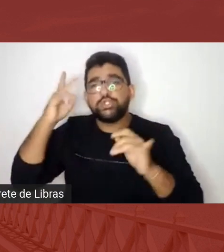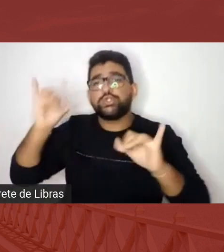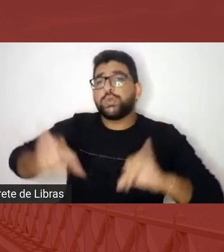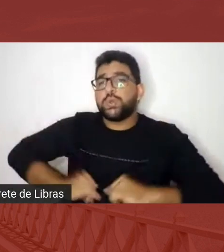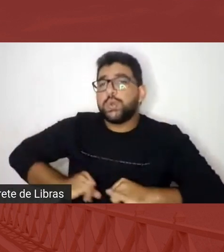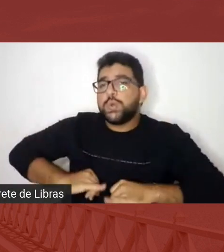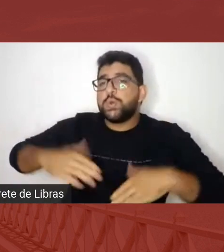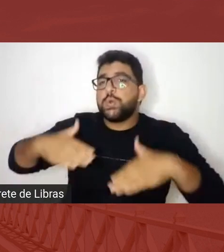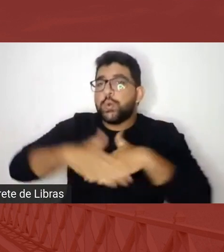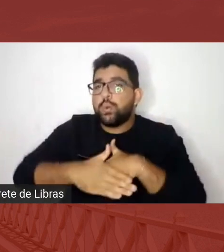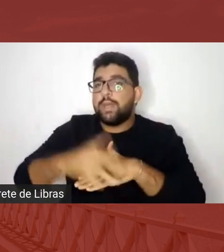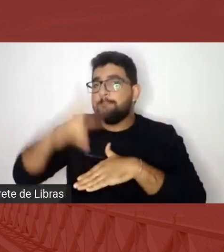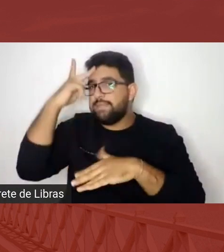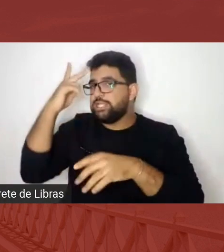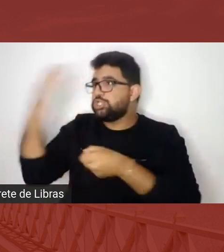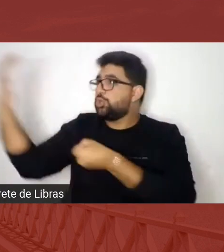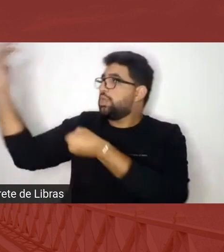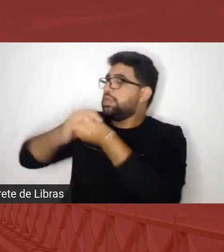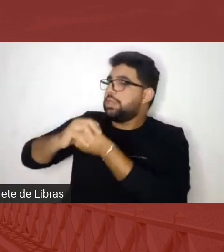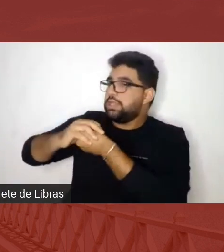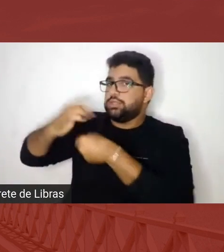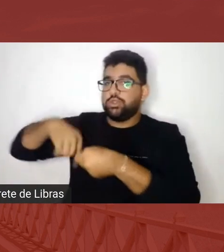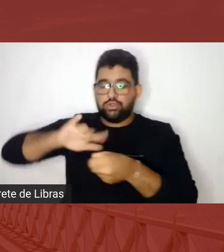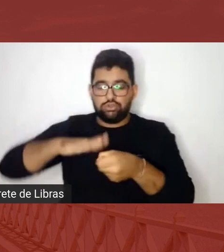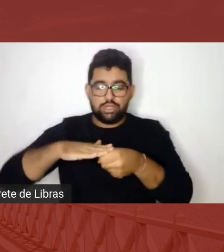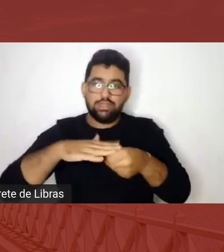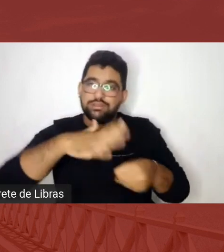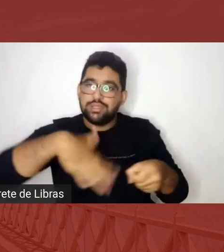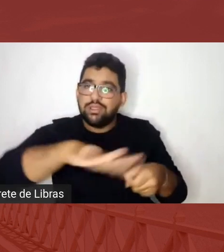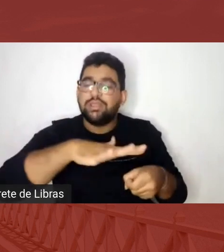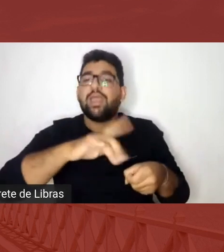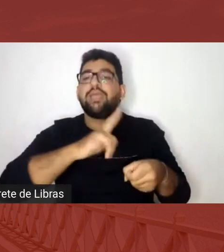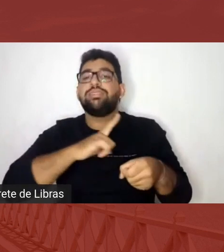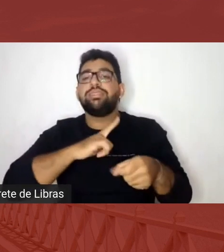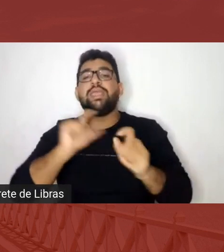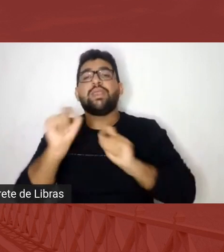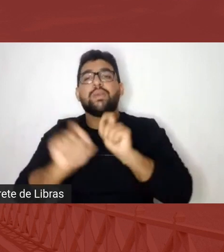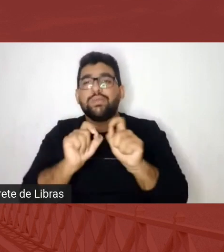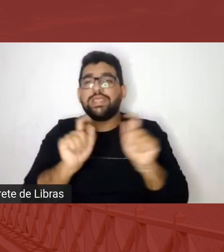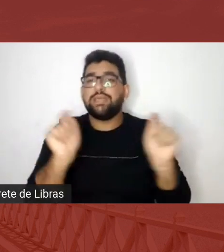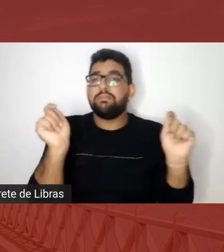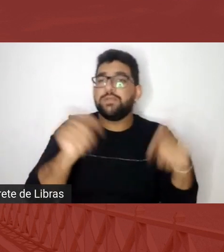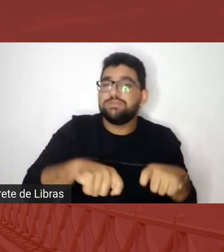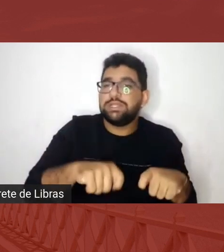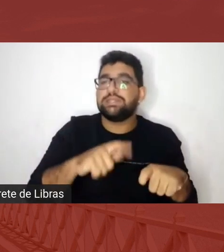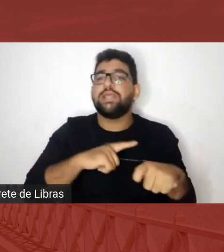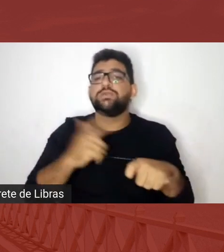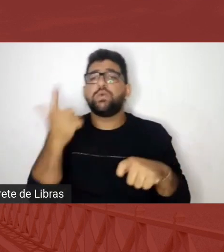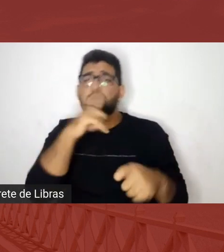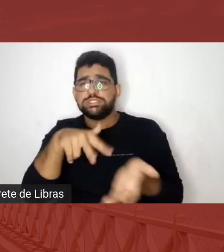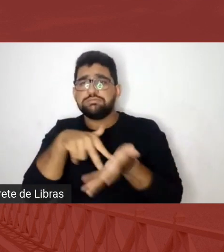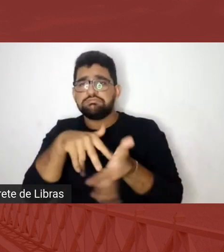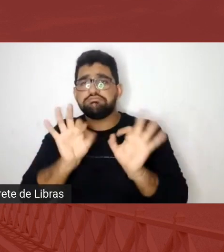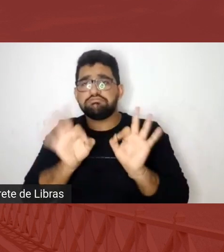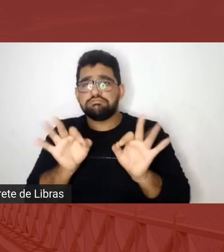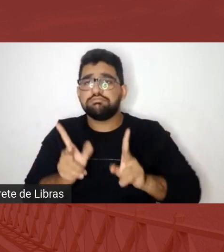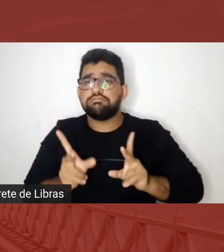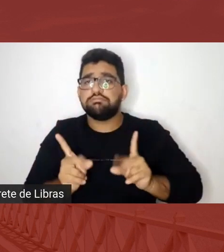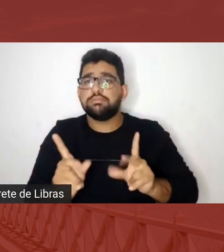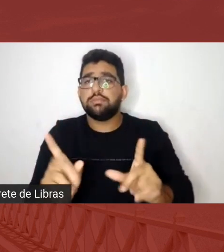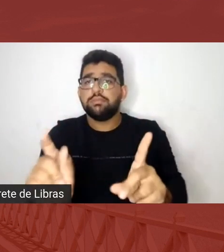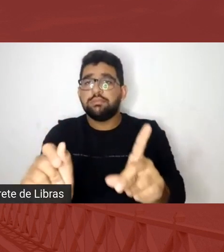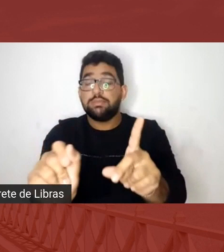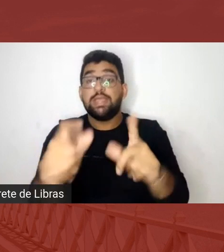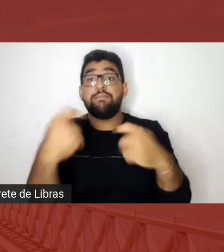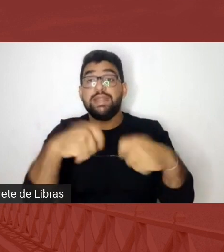opressor que tem no coração de Goiás espaço e vez permanente, inclusive invisibilizando. Eu sempre falo